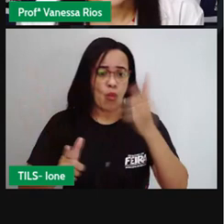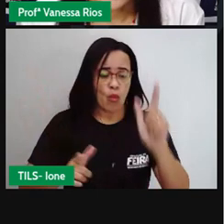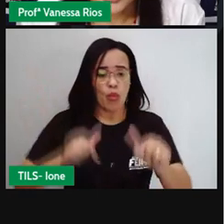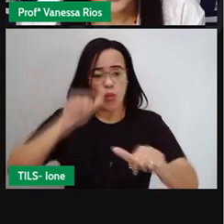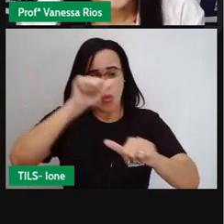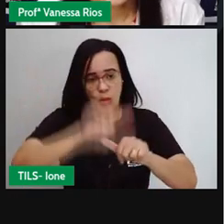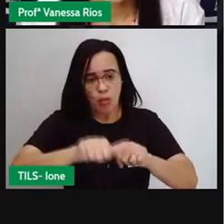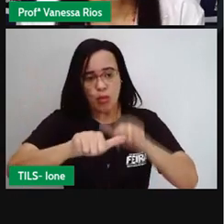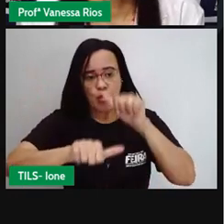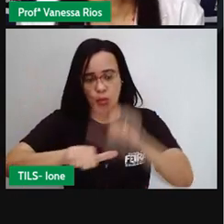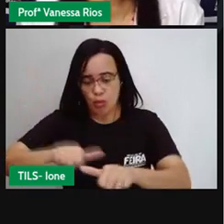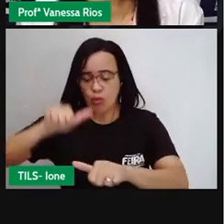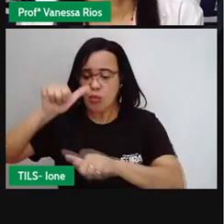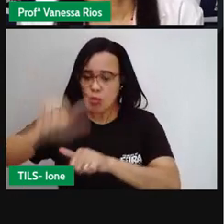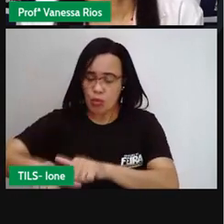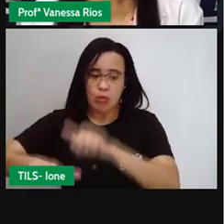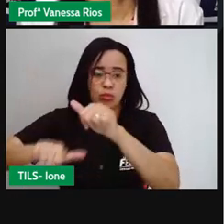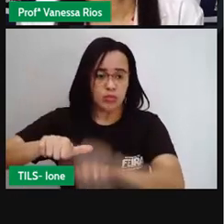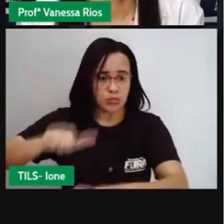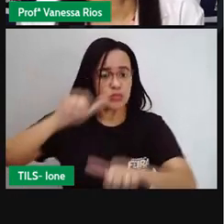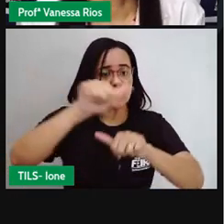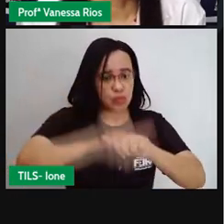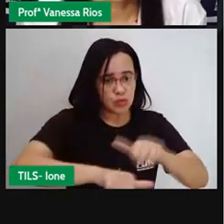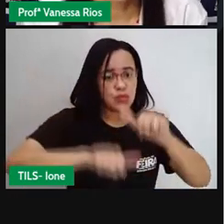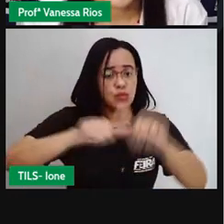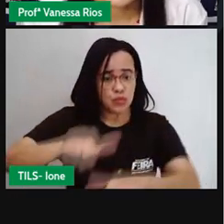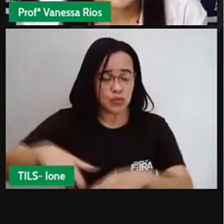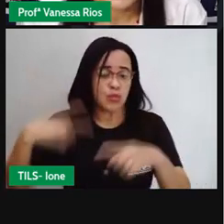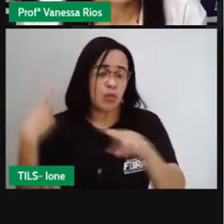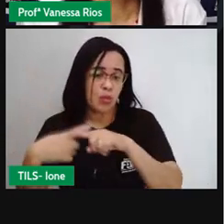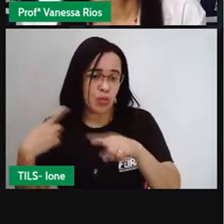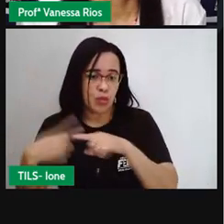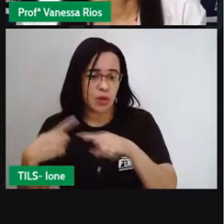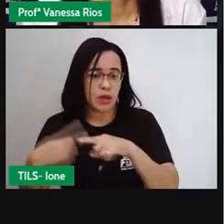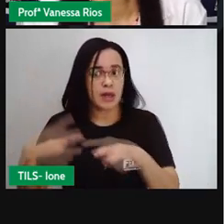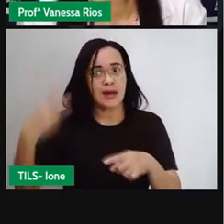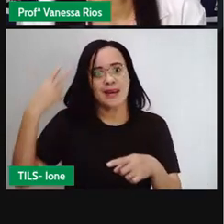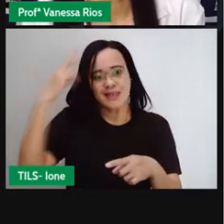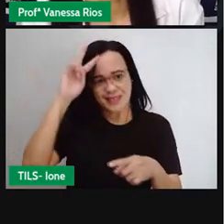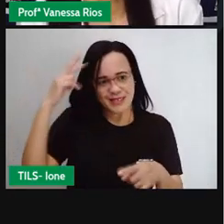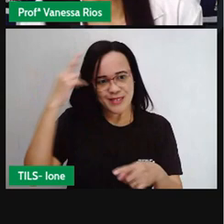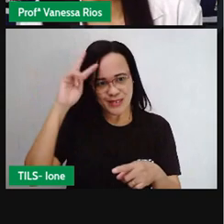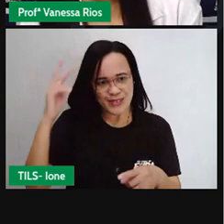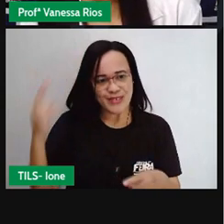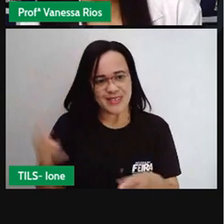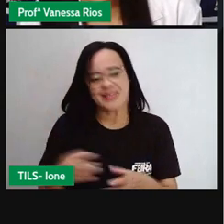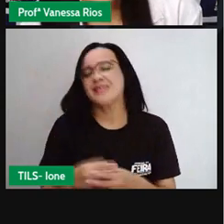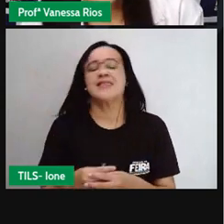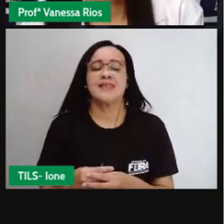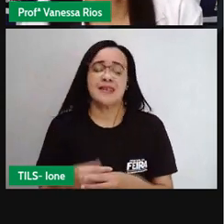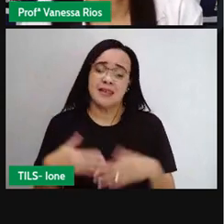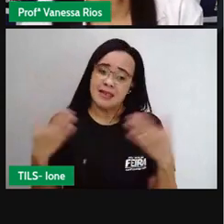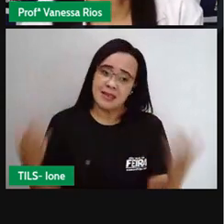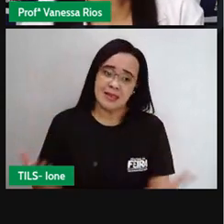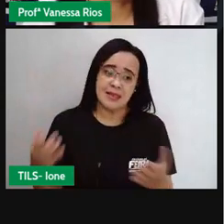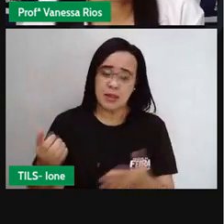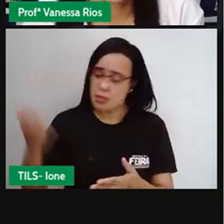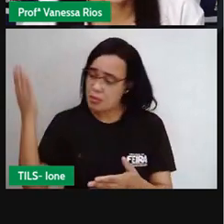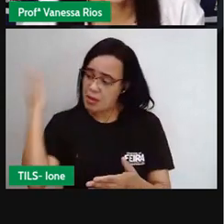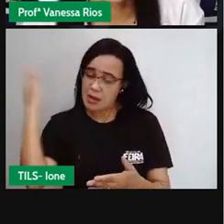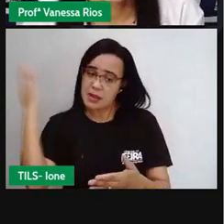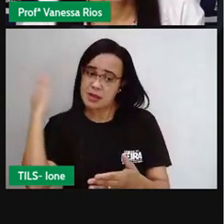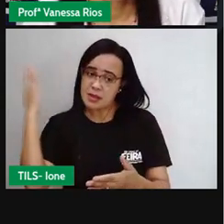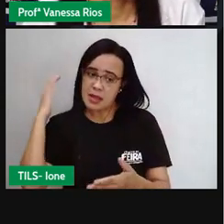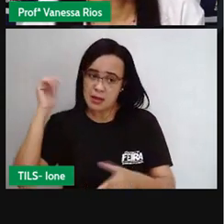da própria história, mas aquilo que se constrói no passado é muito importante para o que se vive no